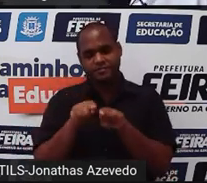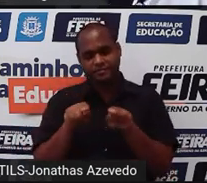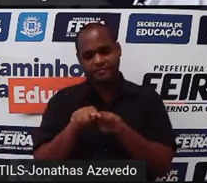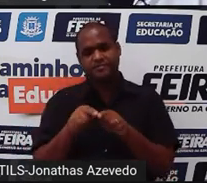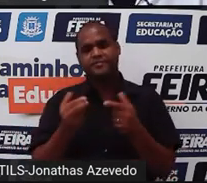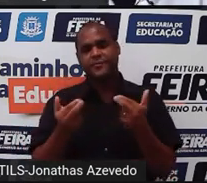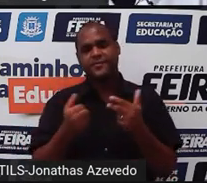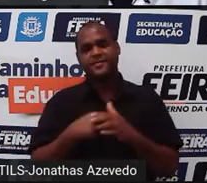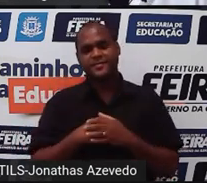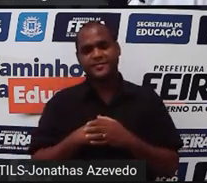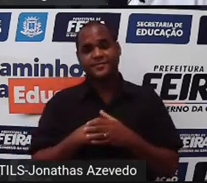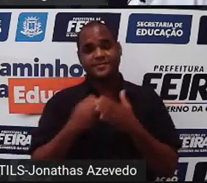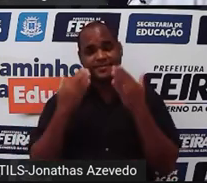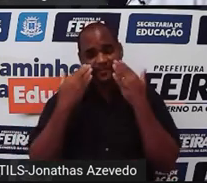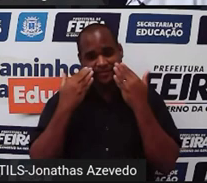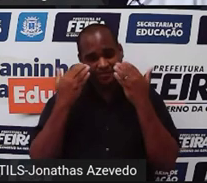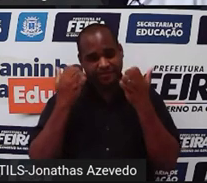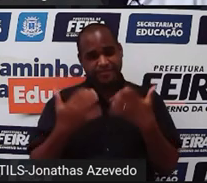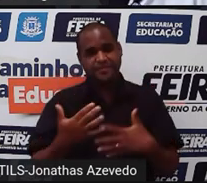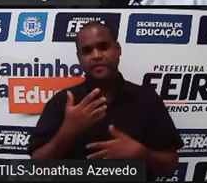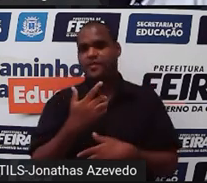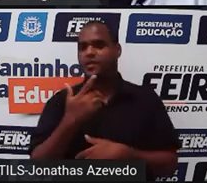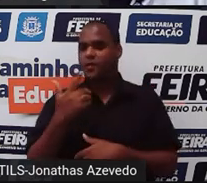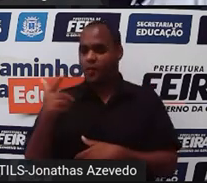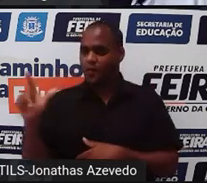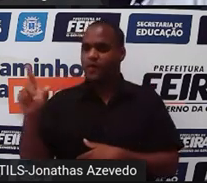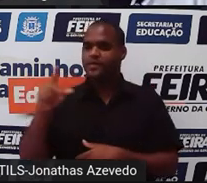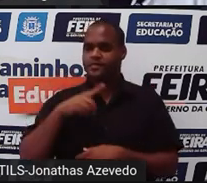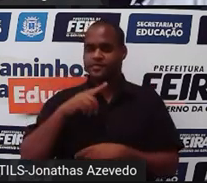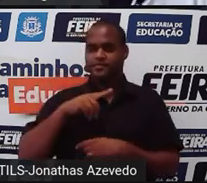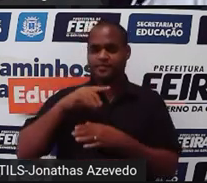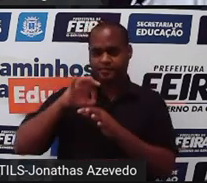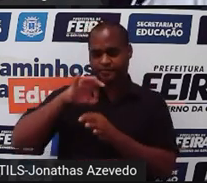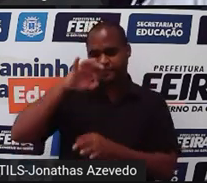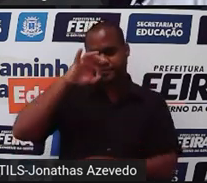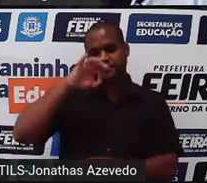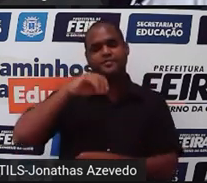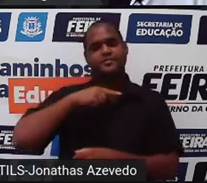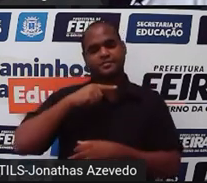e aí vai aparecer outra reta tá bom